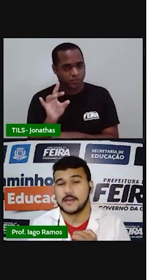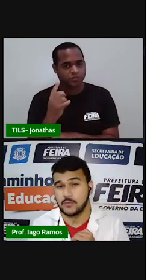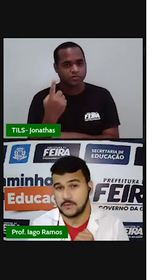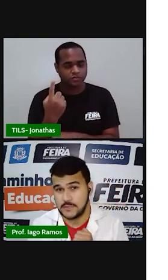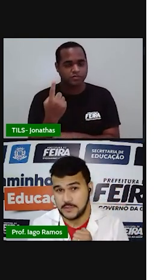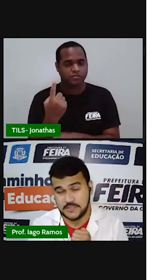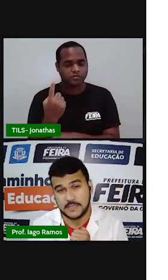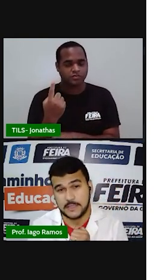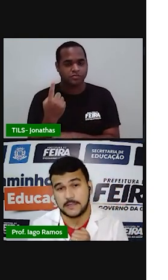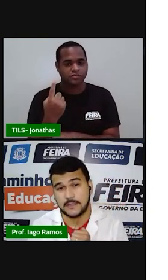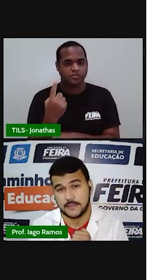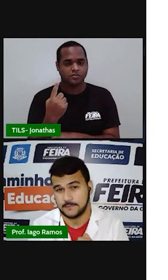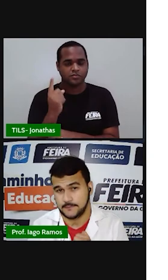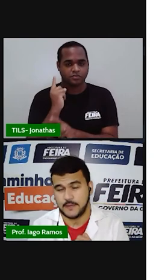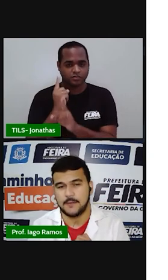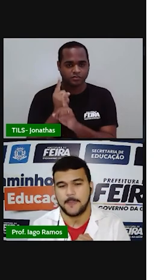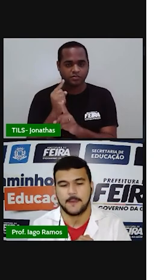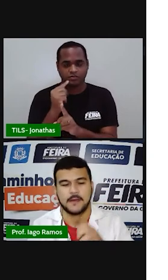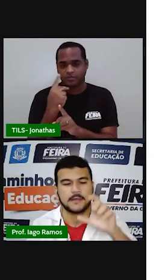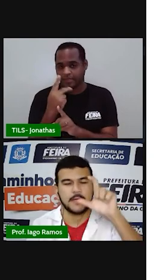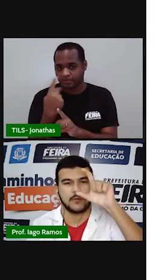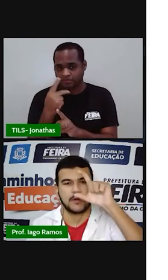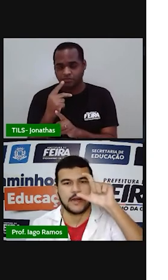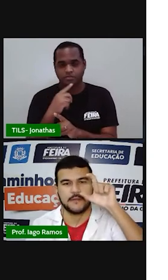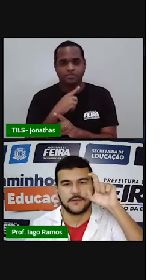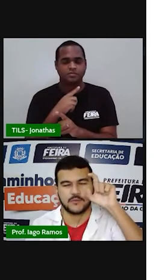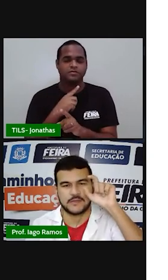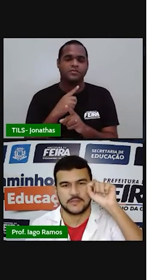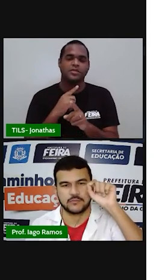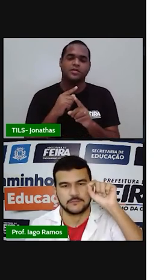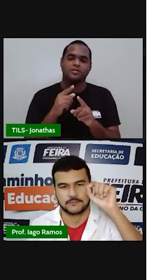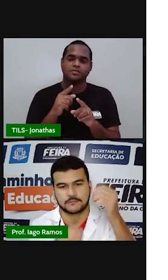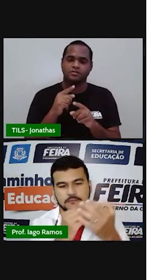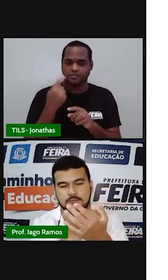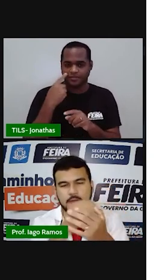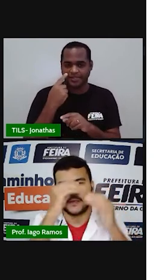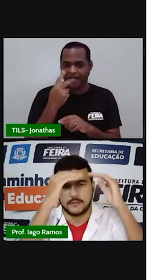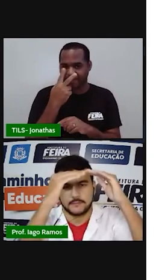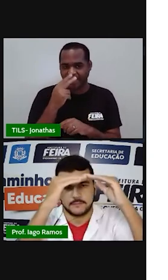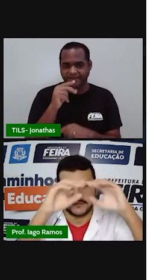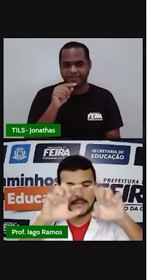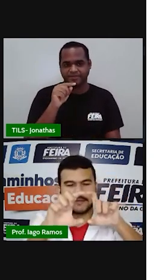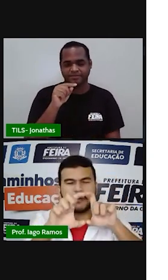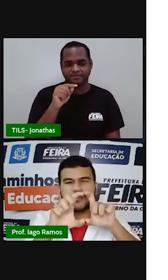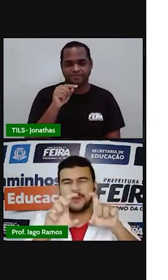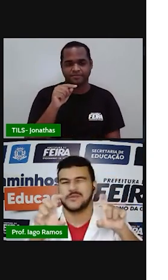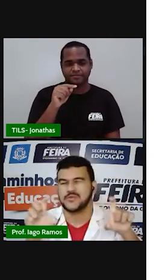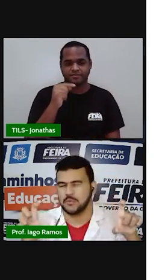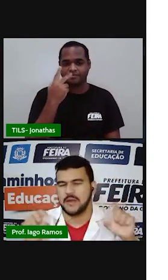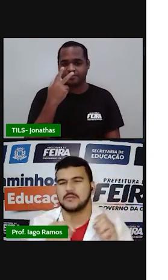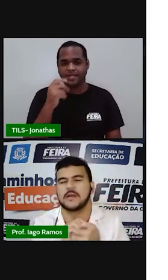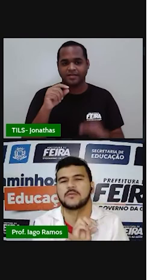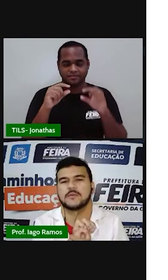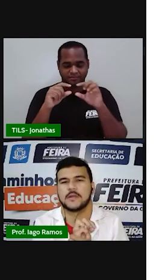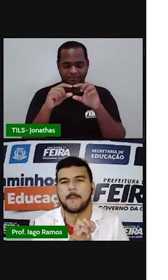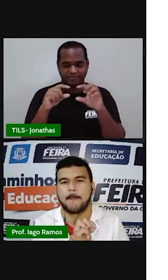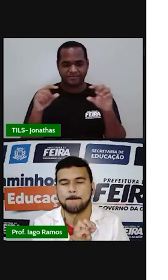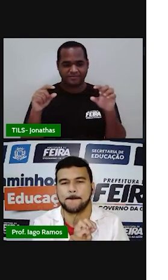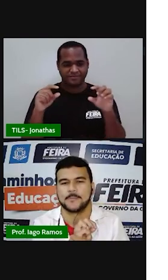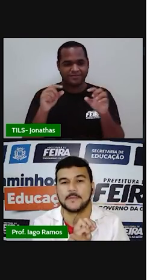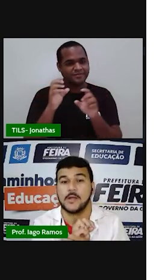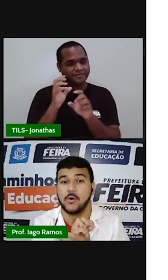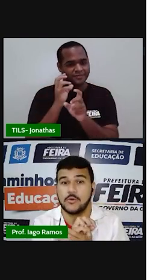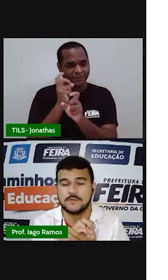Nessa conta de energia elétrica, né? Tem um gráficozinho, né? Assim, mais ou menos no meio da conta.